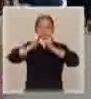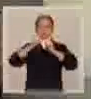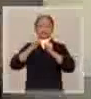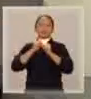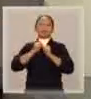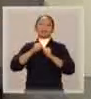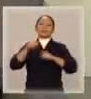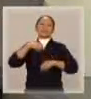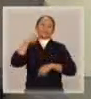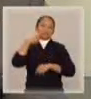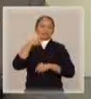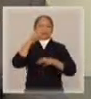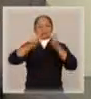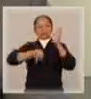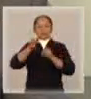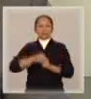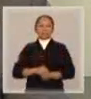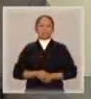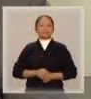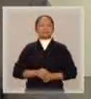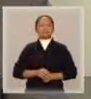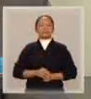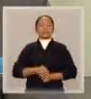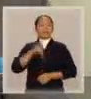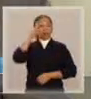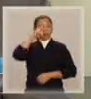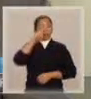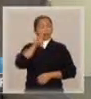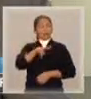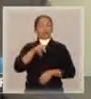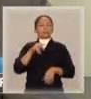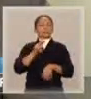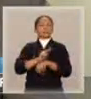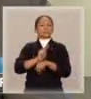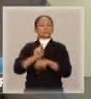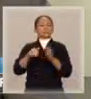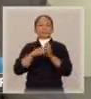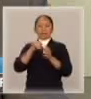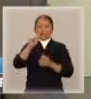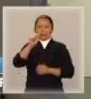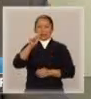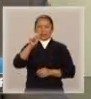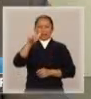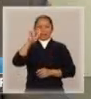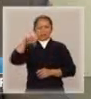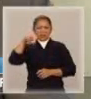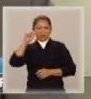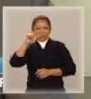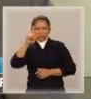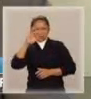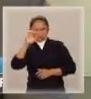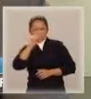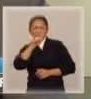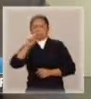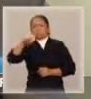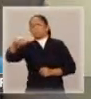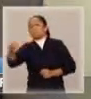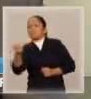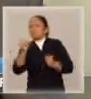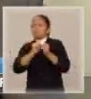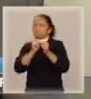área. A guarda compartilhada, na minha visão, não tem nada a ver com alienação parental. O que tem a ver com alienação parental,